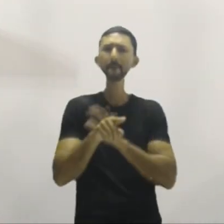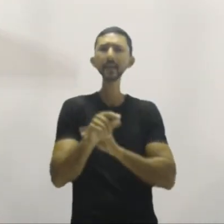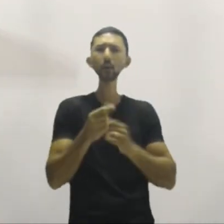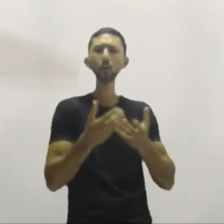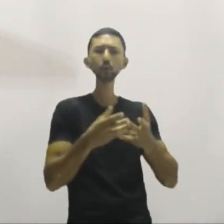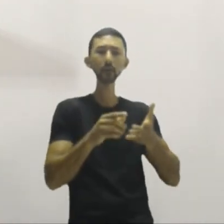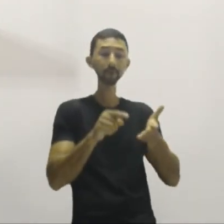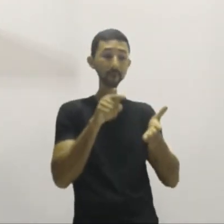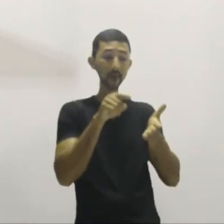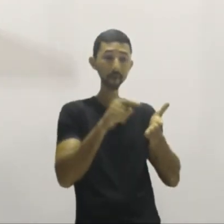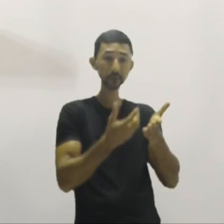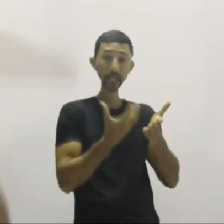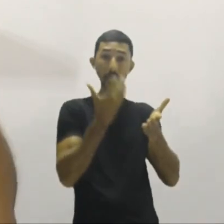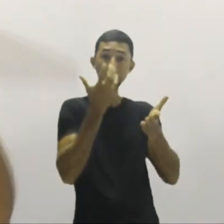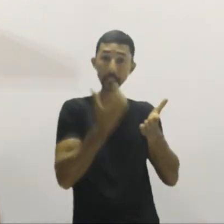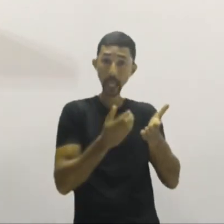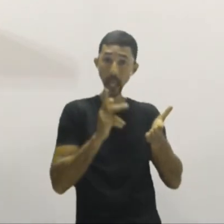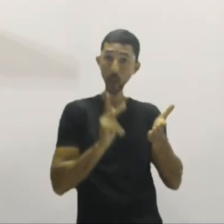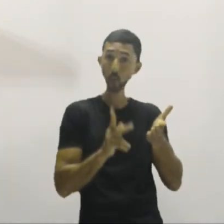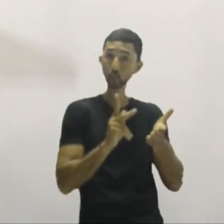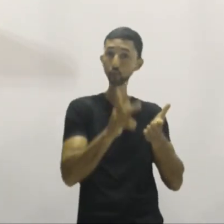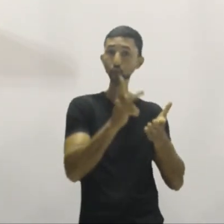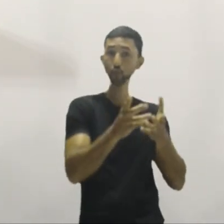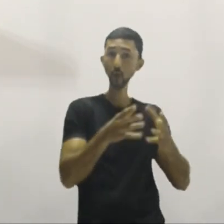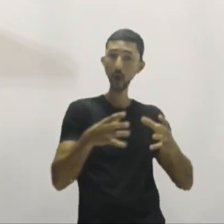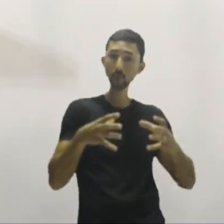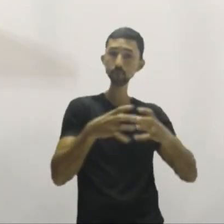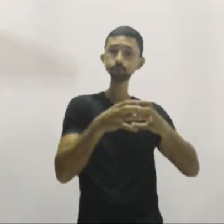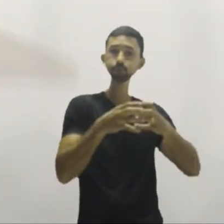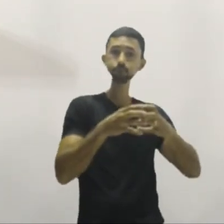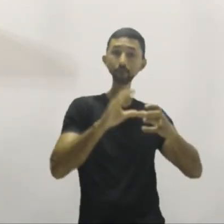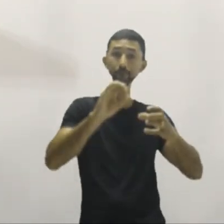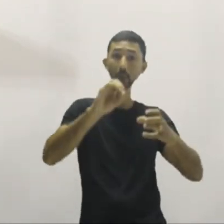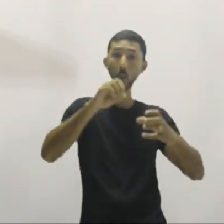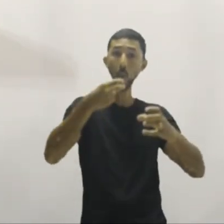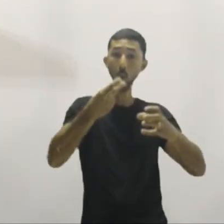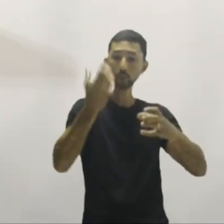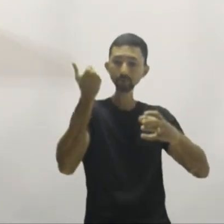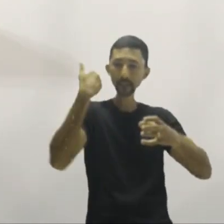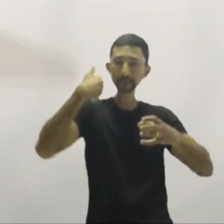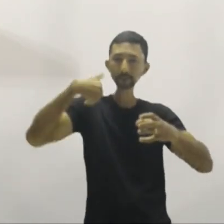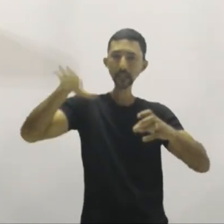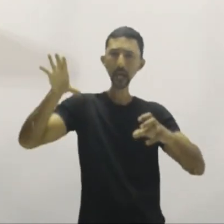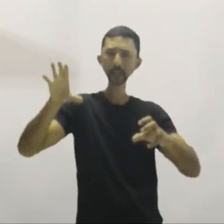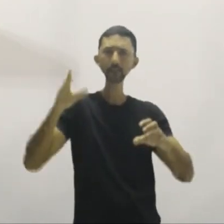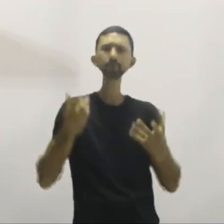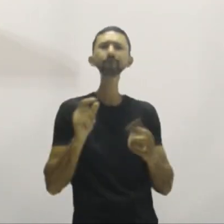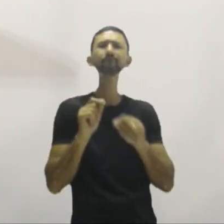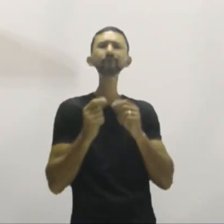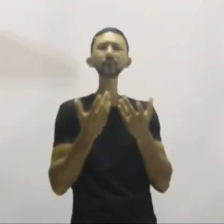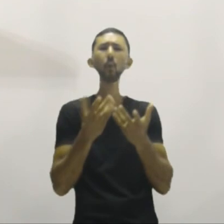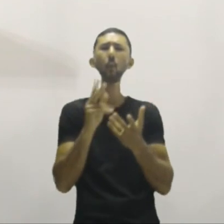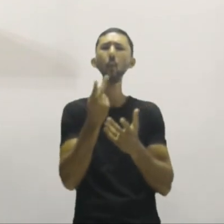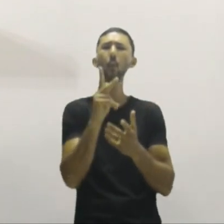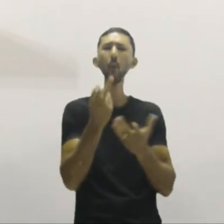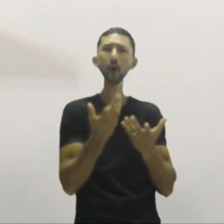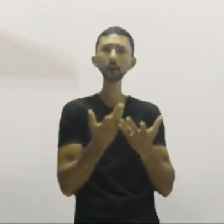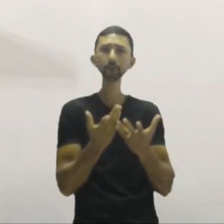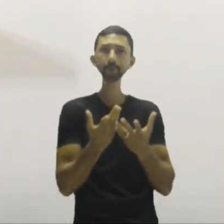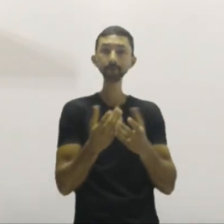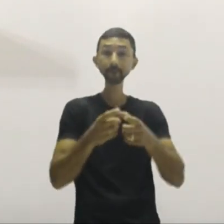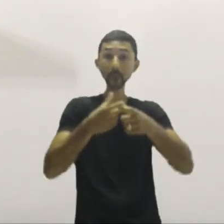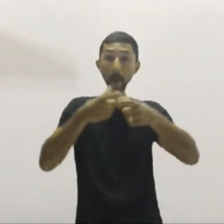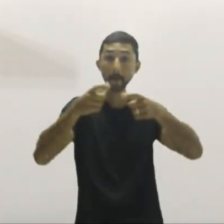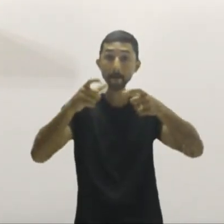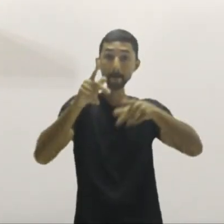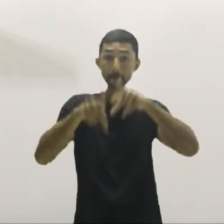era, você quer continuar na União Europeia ou você quer sair da União Europeia? E a maior